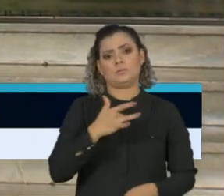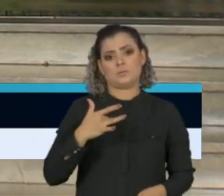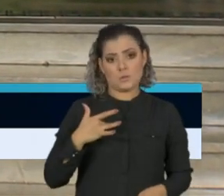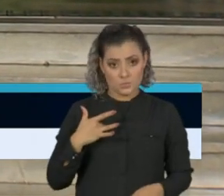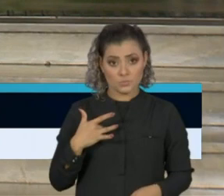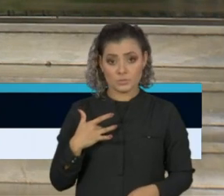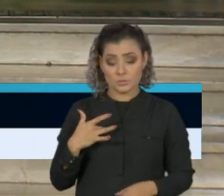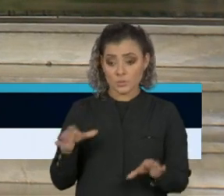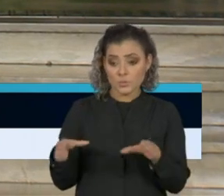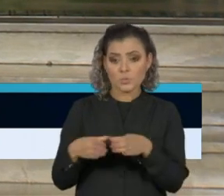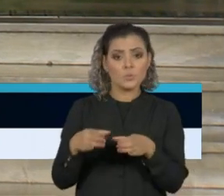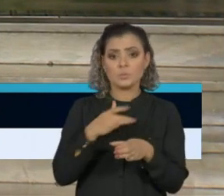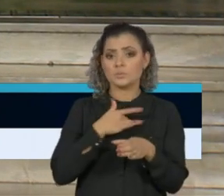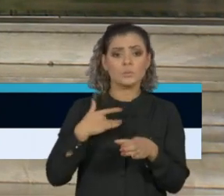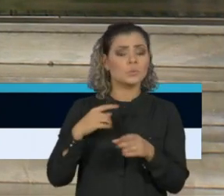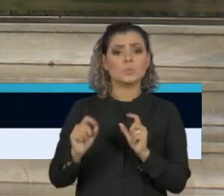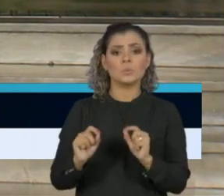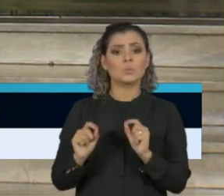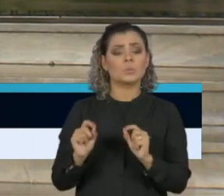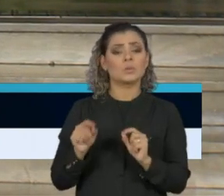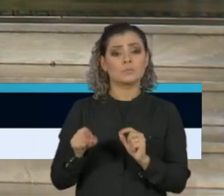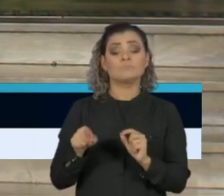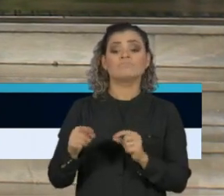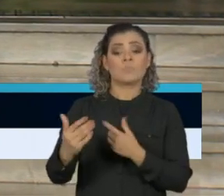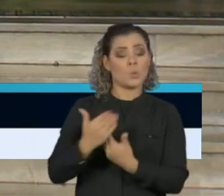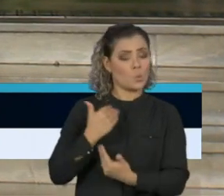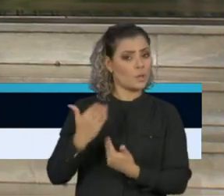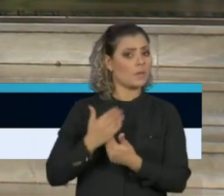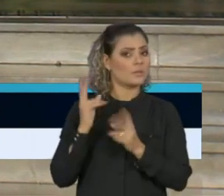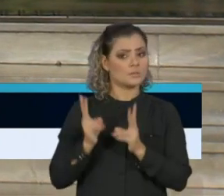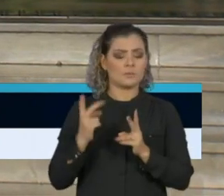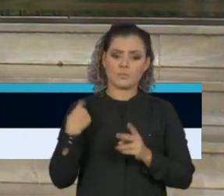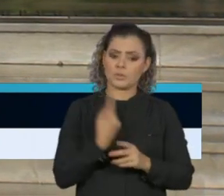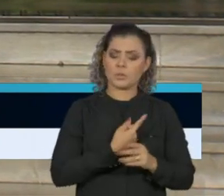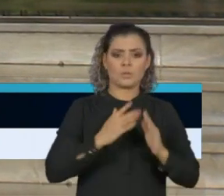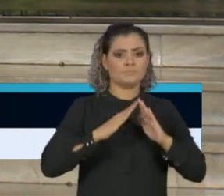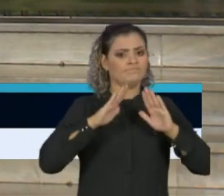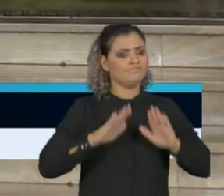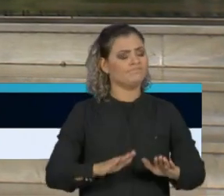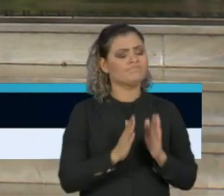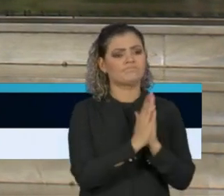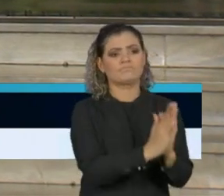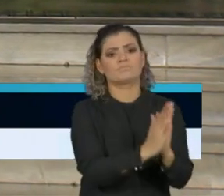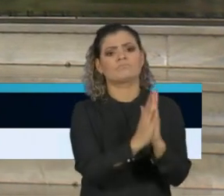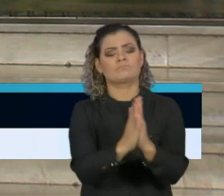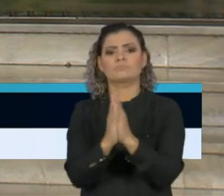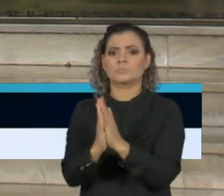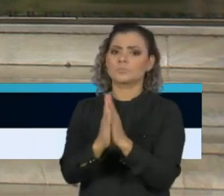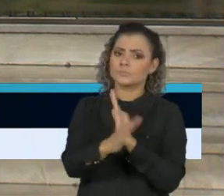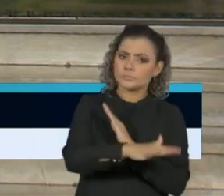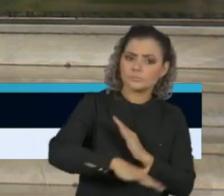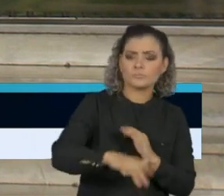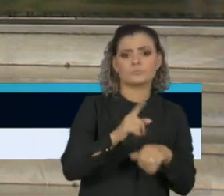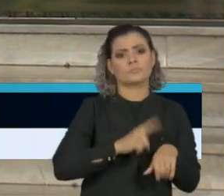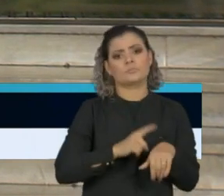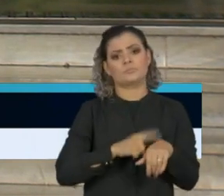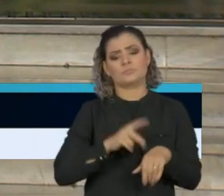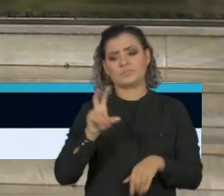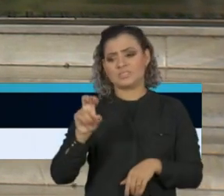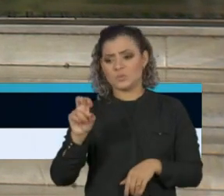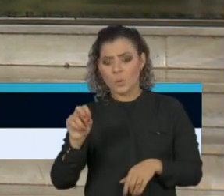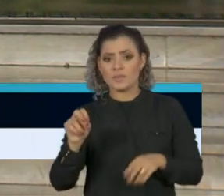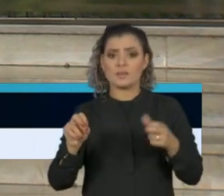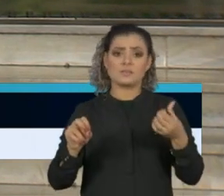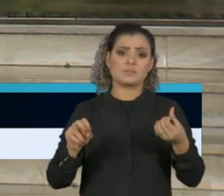e este Comitê de Saúde nos indica que devemos manter e insistir para que essa faixa entre 50% e